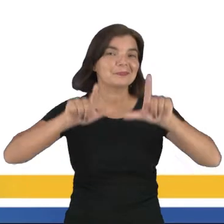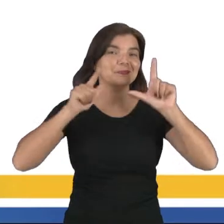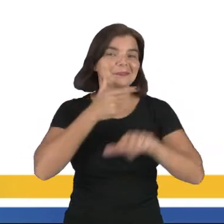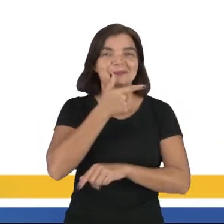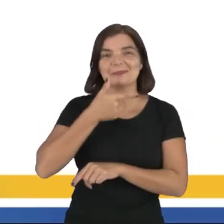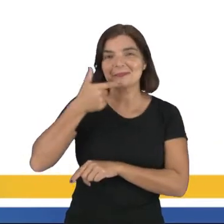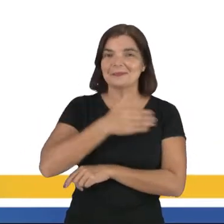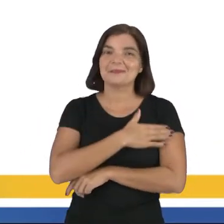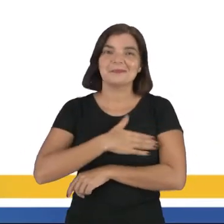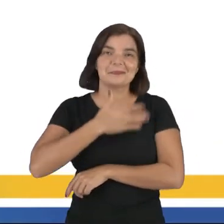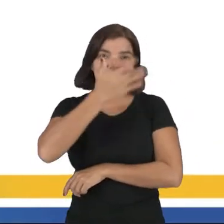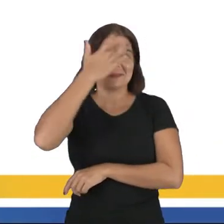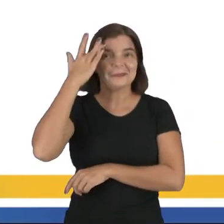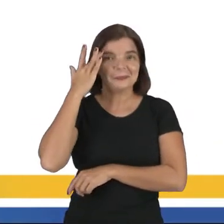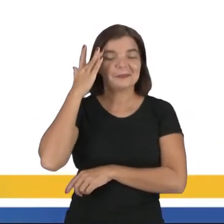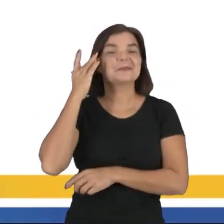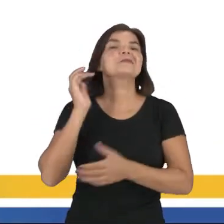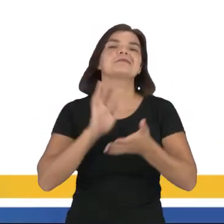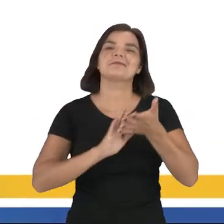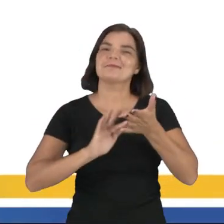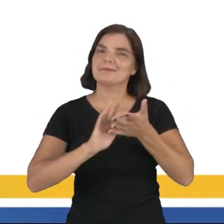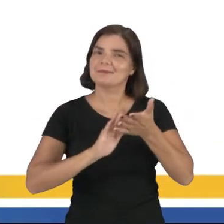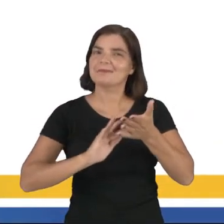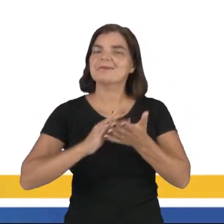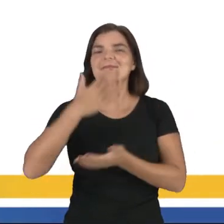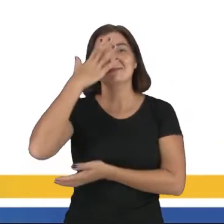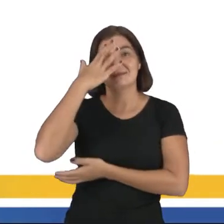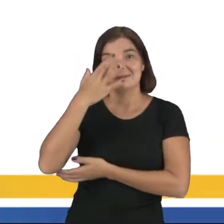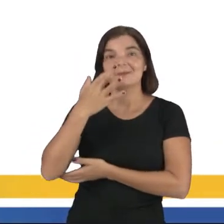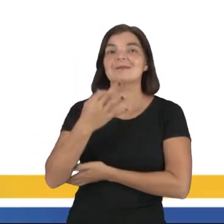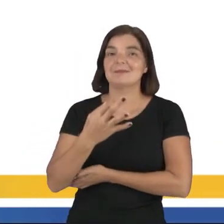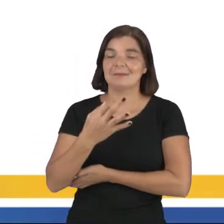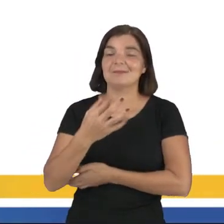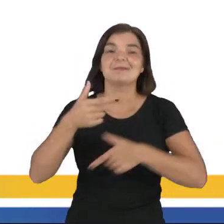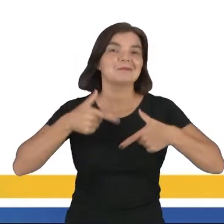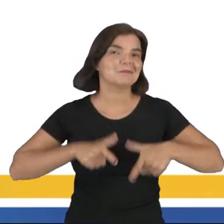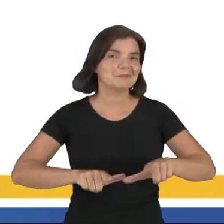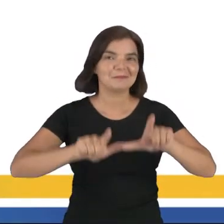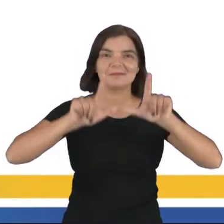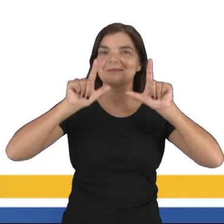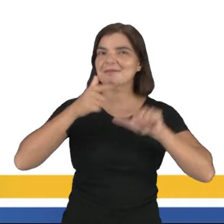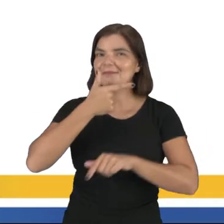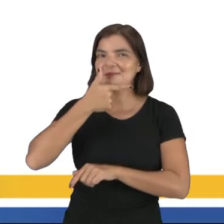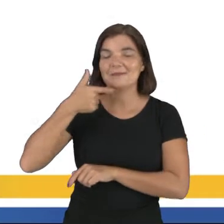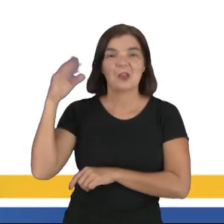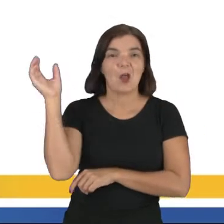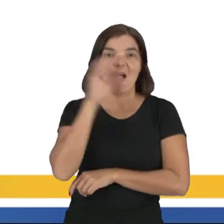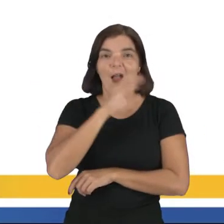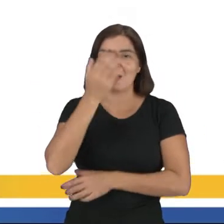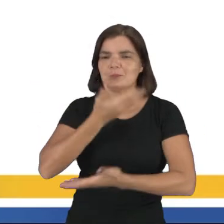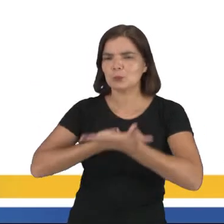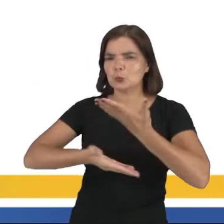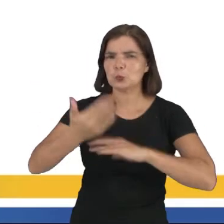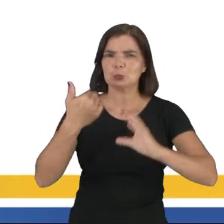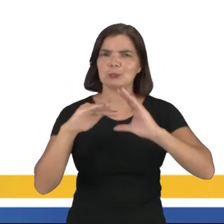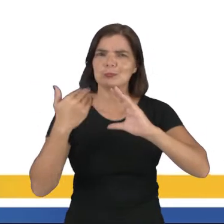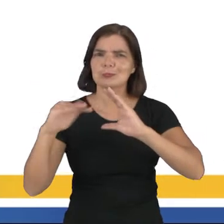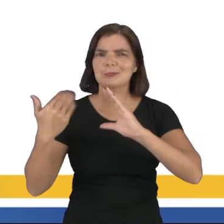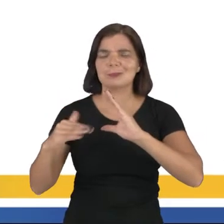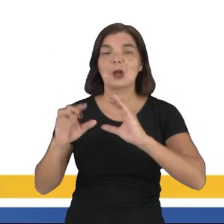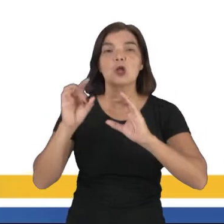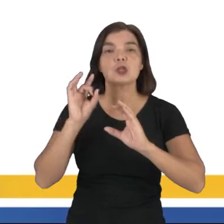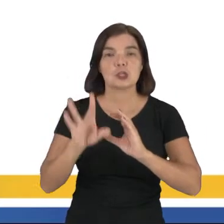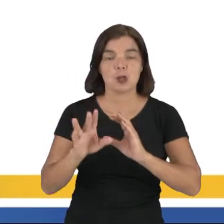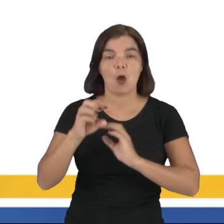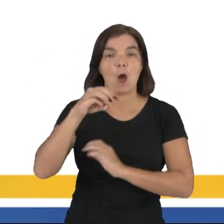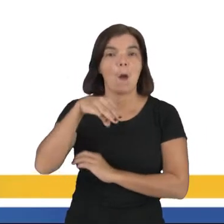gosto das pessoas, dentro da era digital. E é exatamente isso que o meme é. O meme é rapidamente compartilhado, e ele